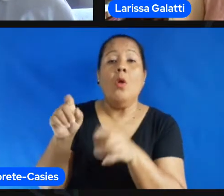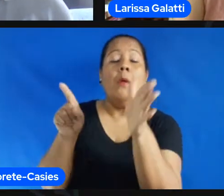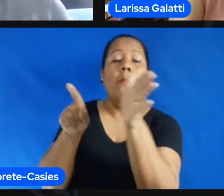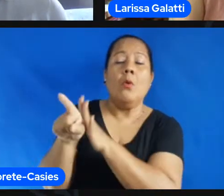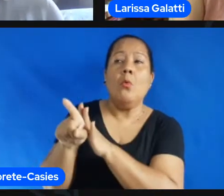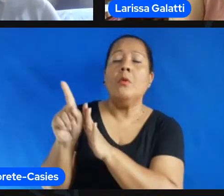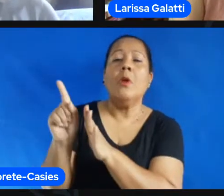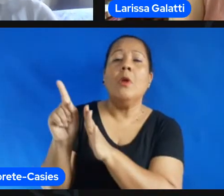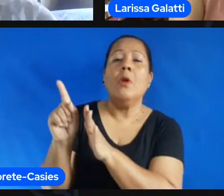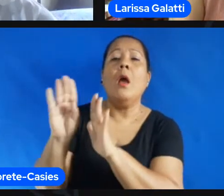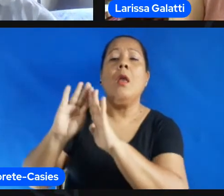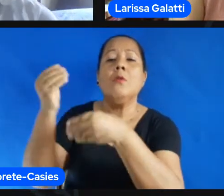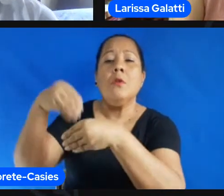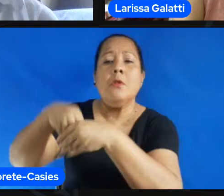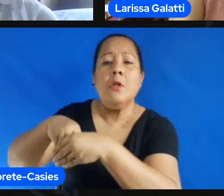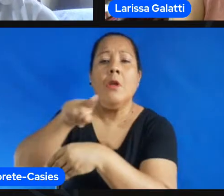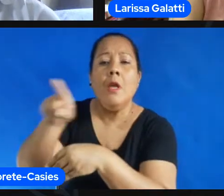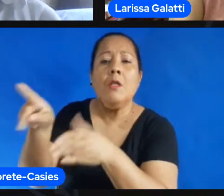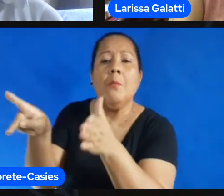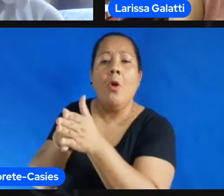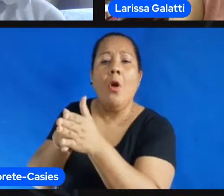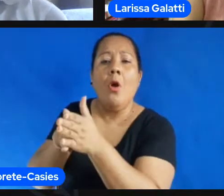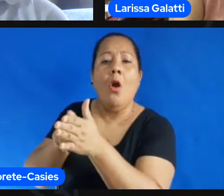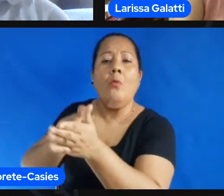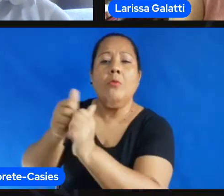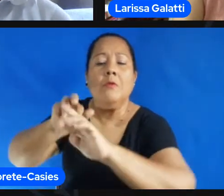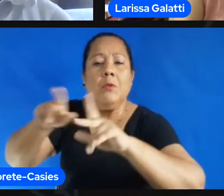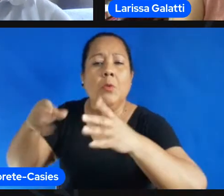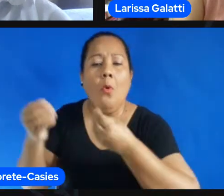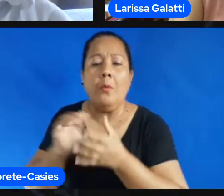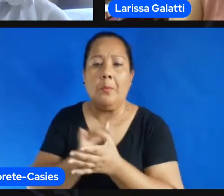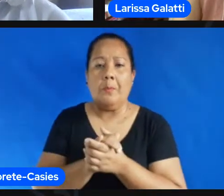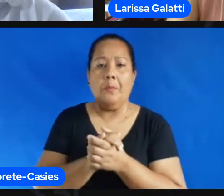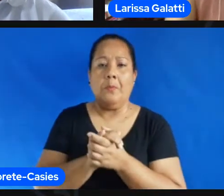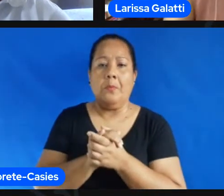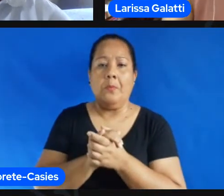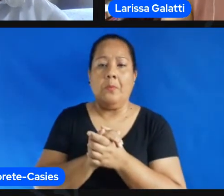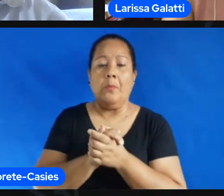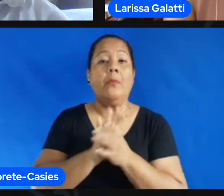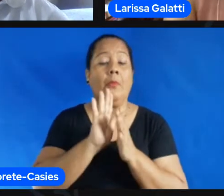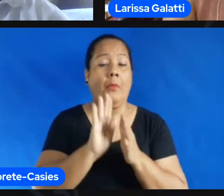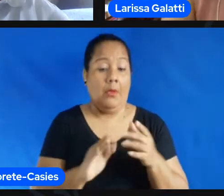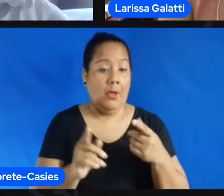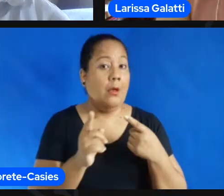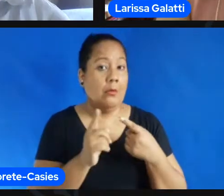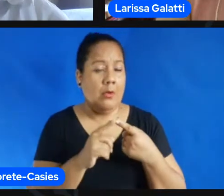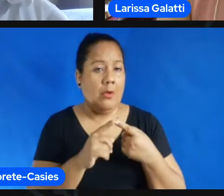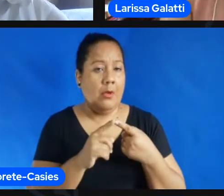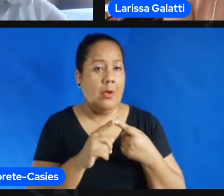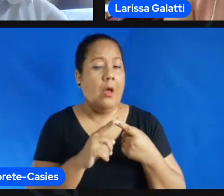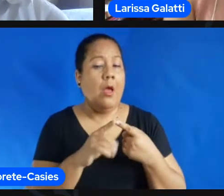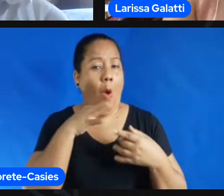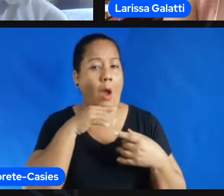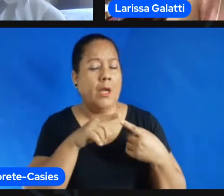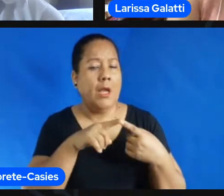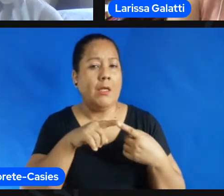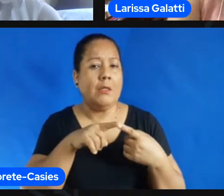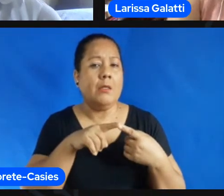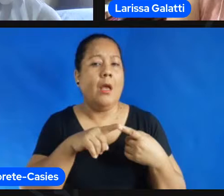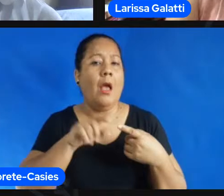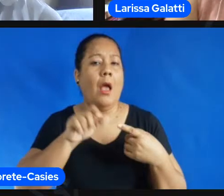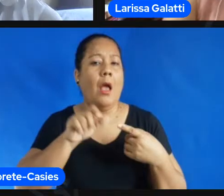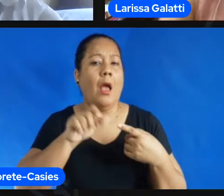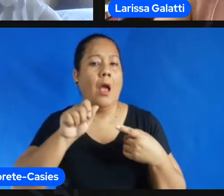escolas Legal Então começando aqui pela questão do provavelmente a questão do Alisson é sobre o